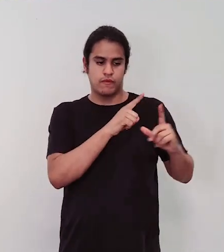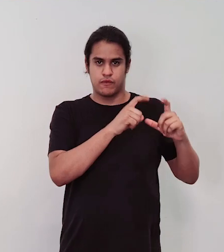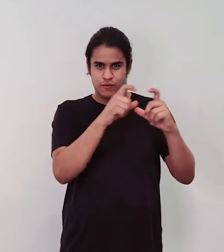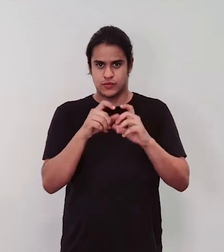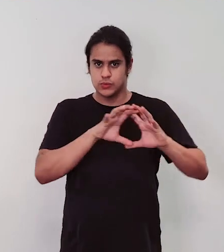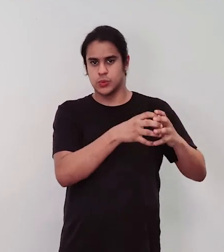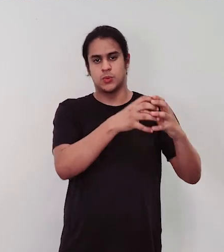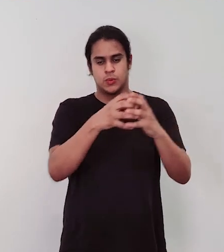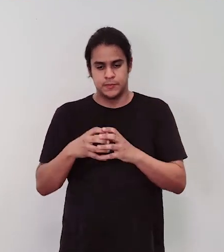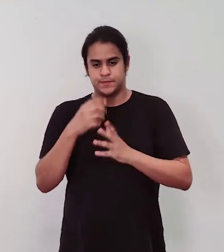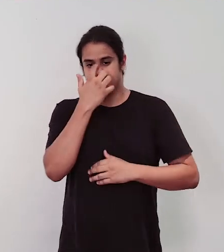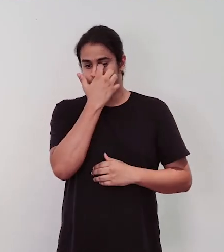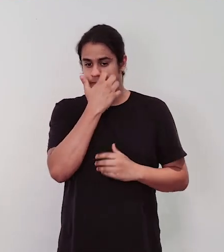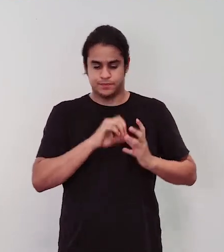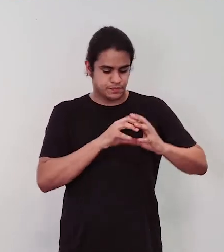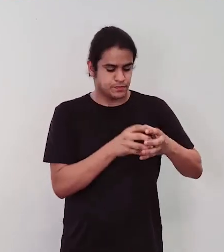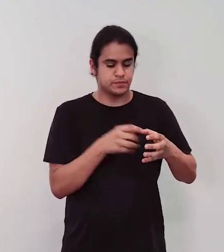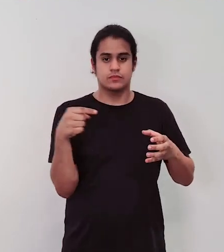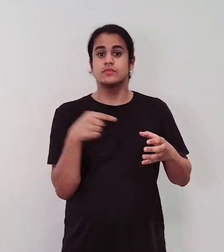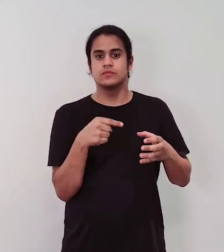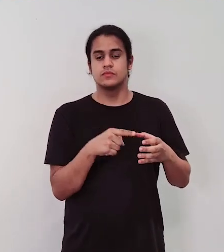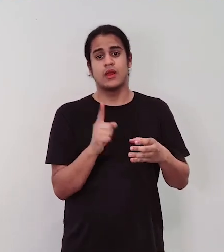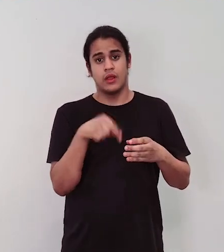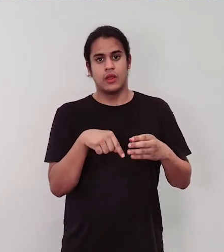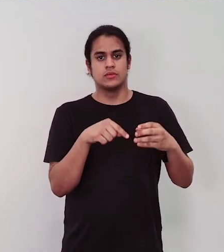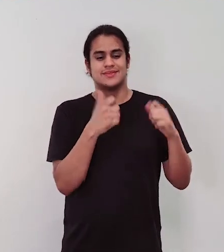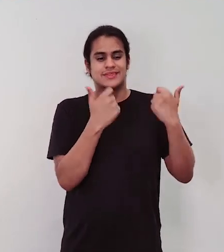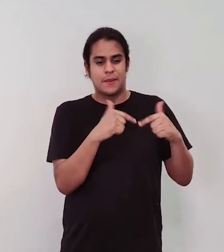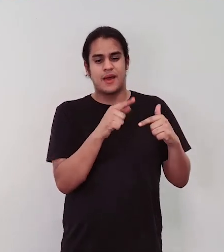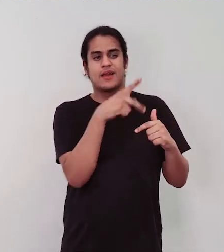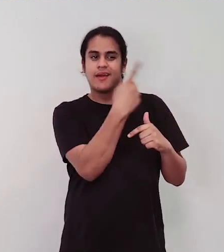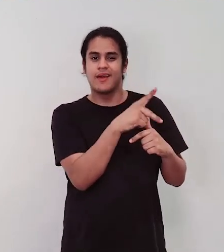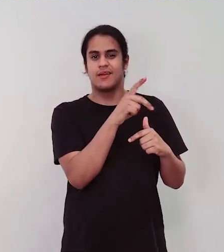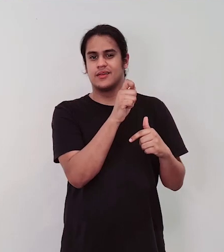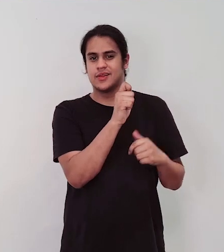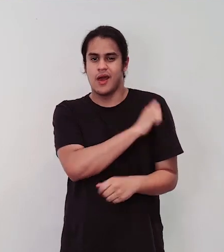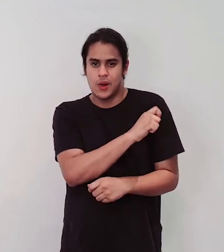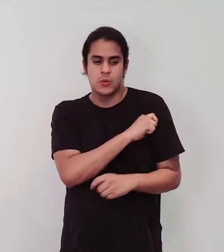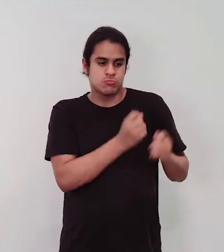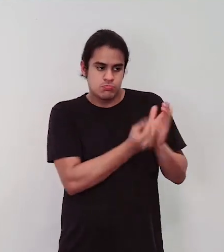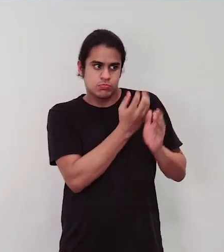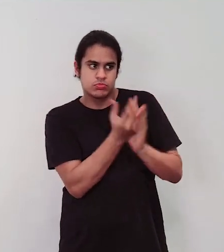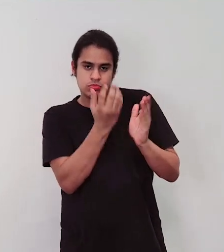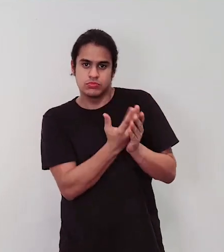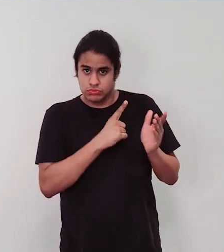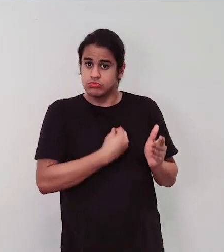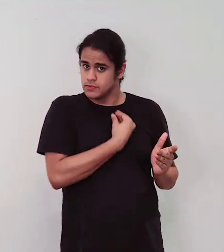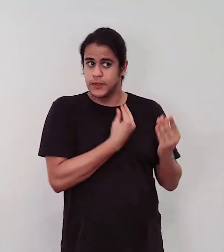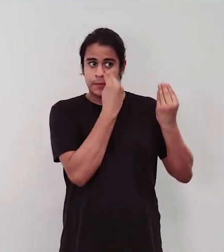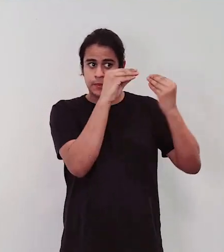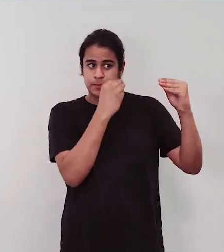são as imagens de trabalhos produzidos ao longo do ano pelos alunos, pelos estudantes, e, então,